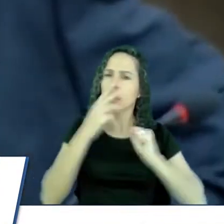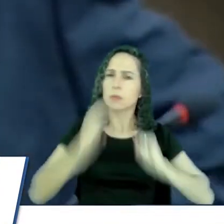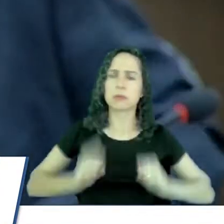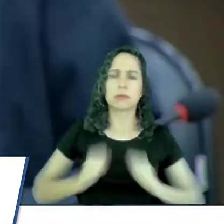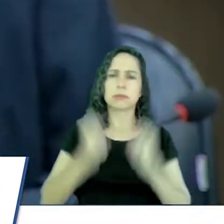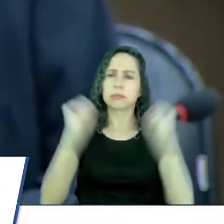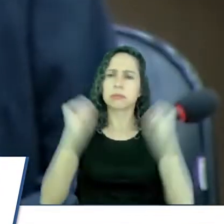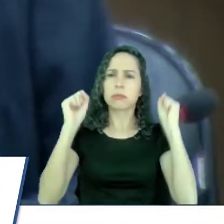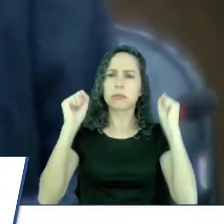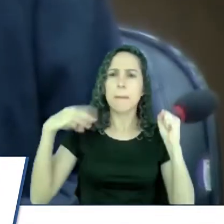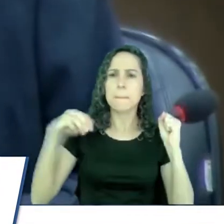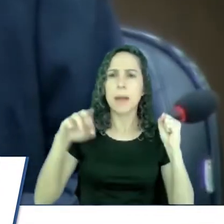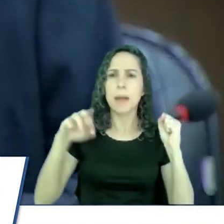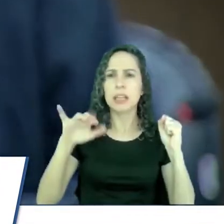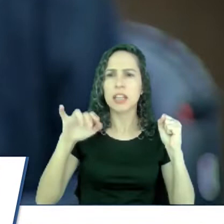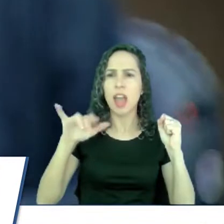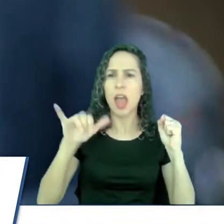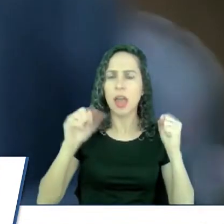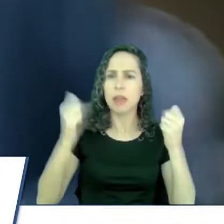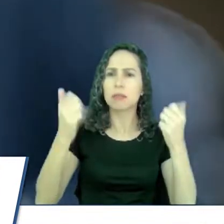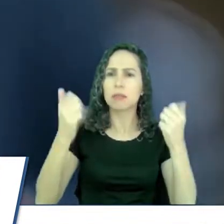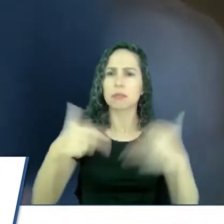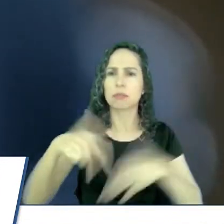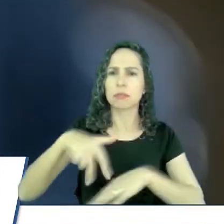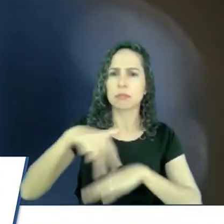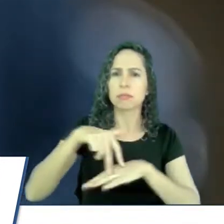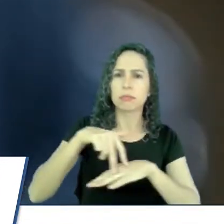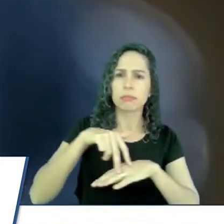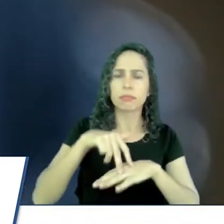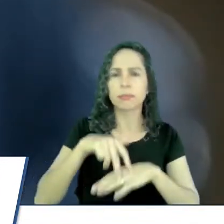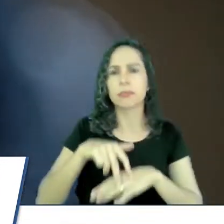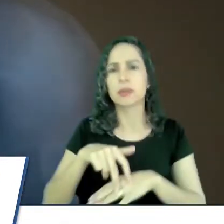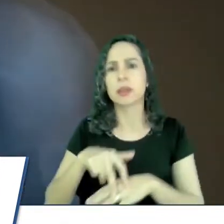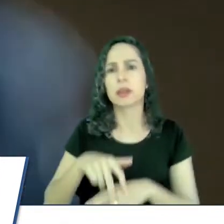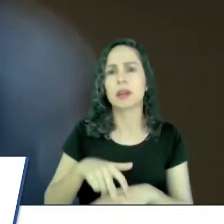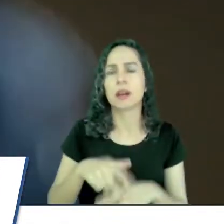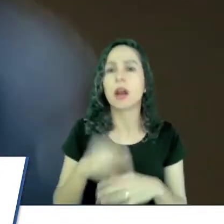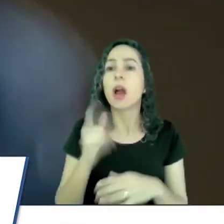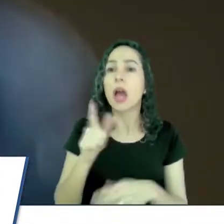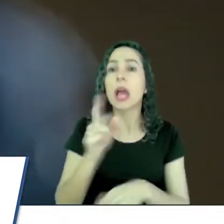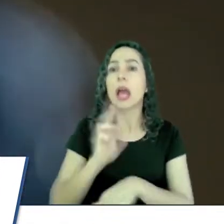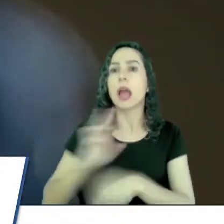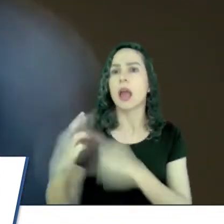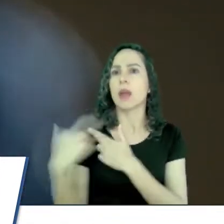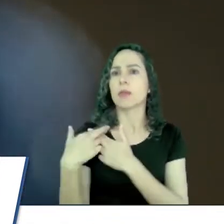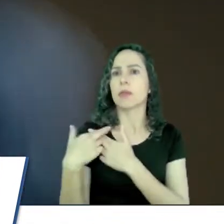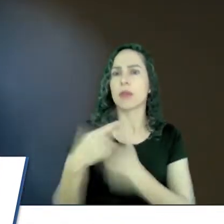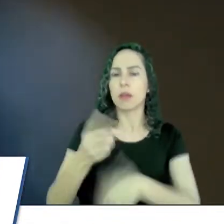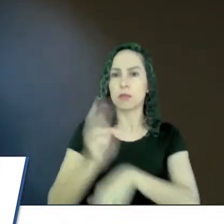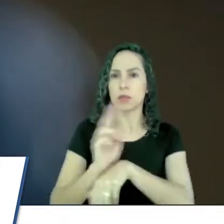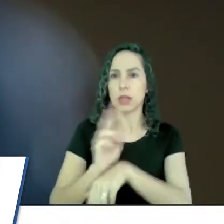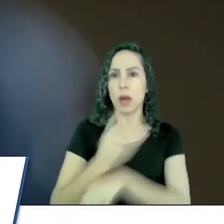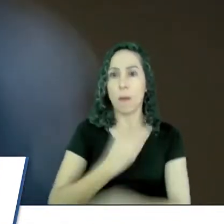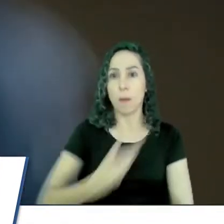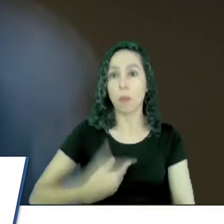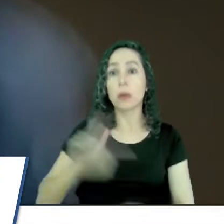que veio aqui usar a tribuna. A obrigação de um agente público é ter treinamento,